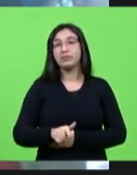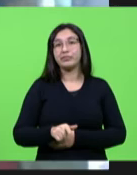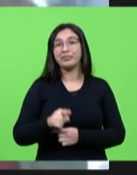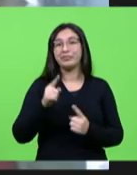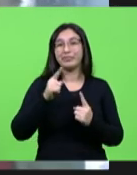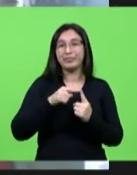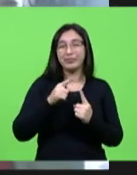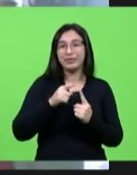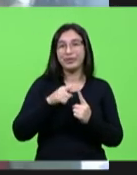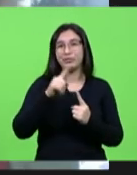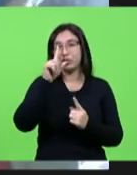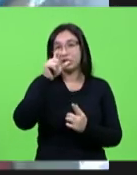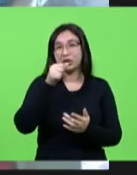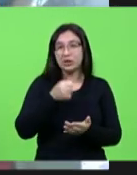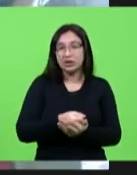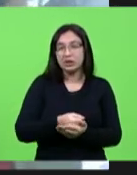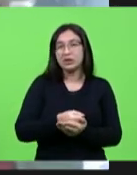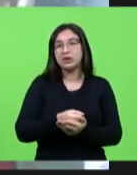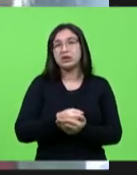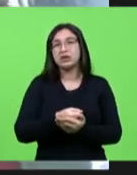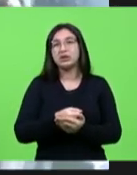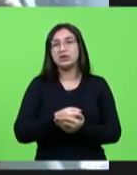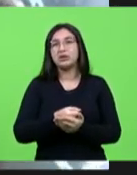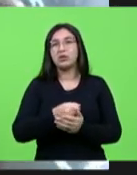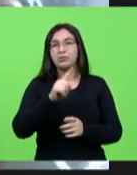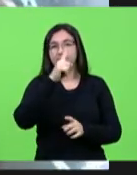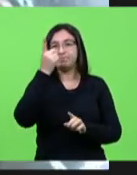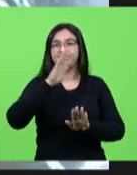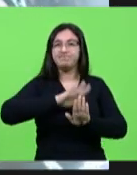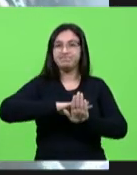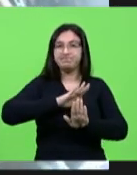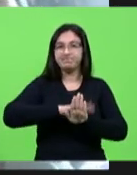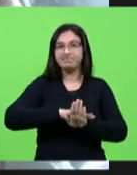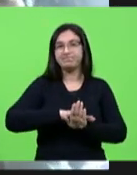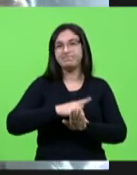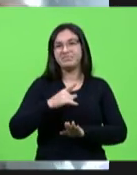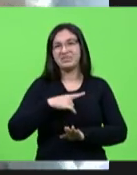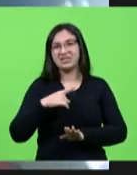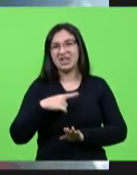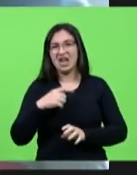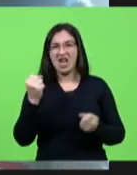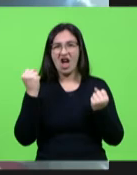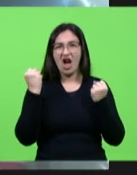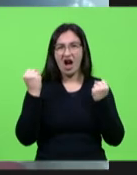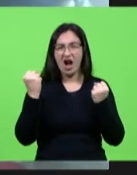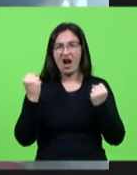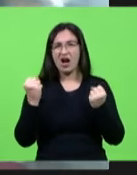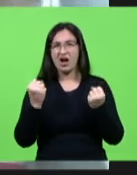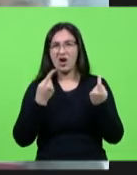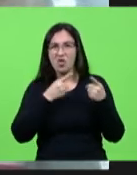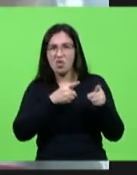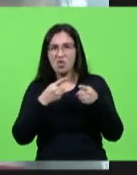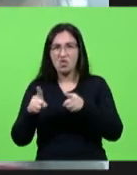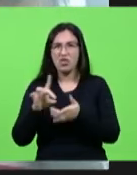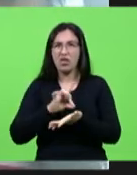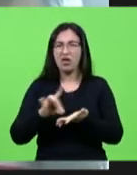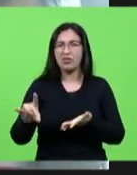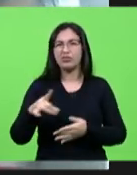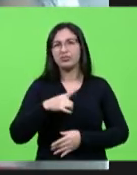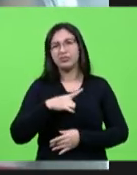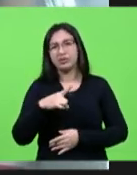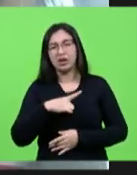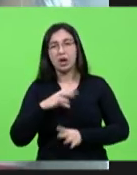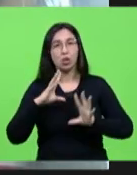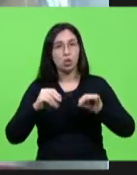atitude que a ideologia vem tomando radicalismos e assim com todo